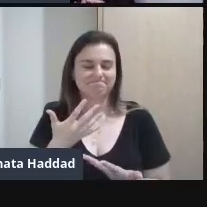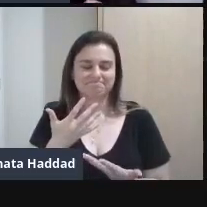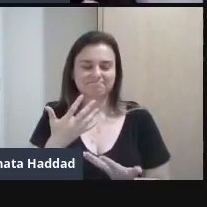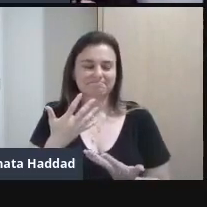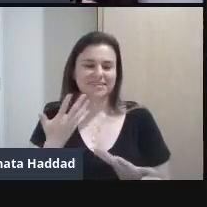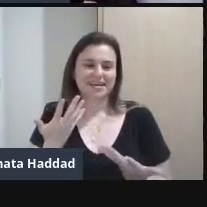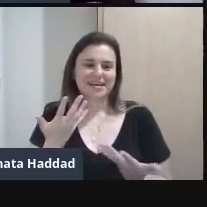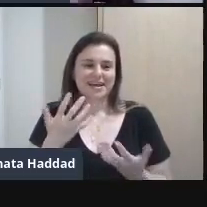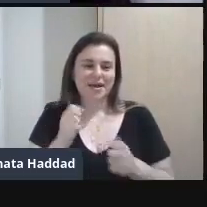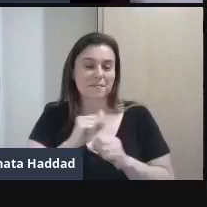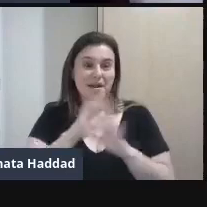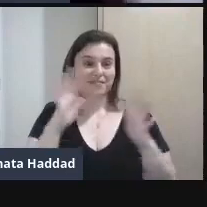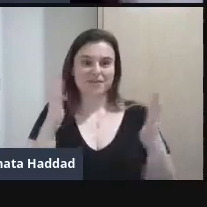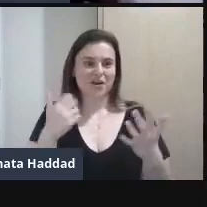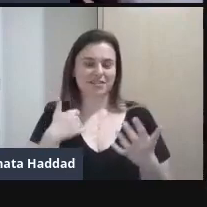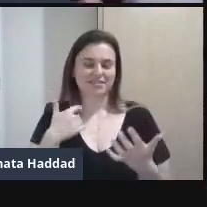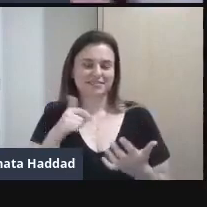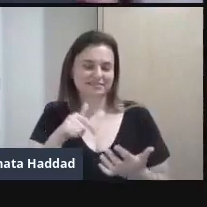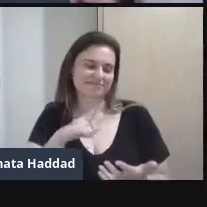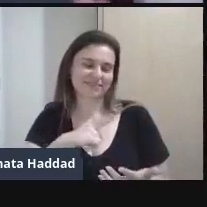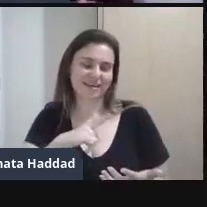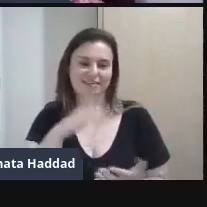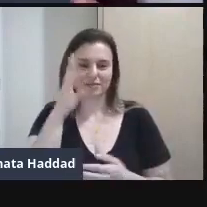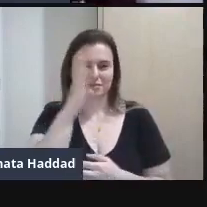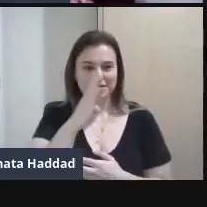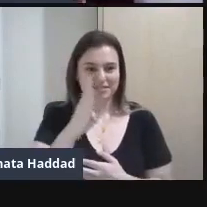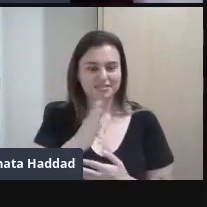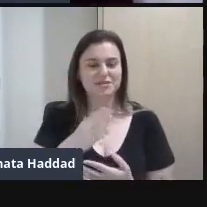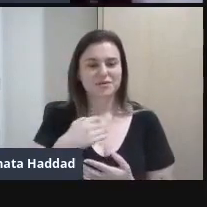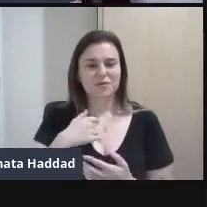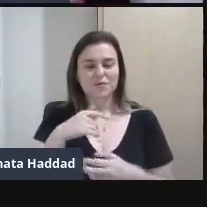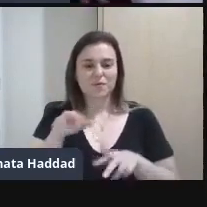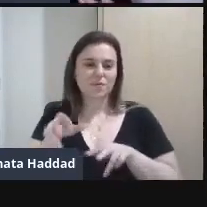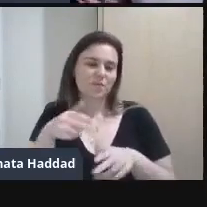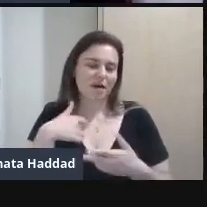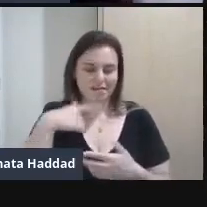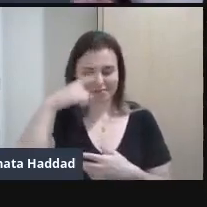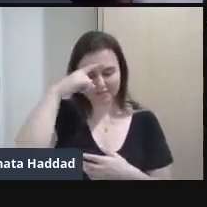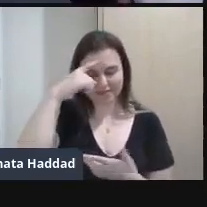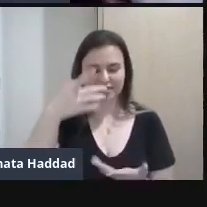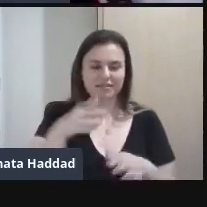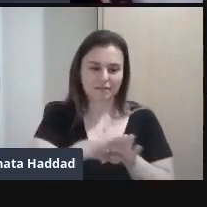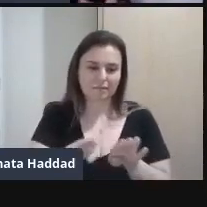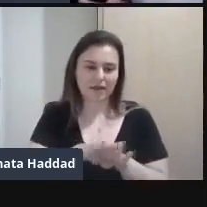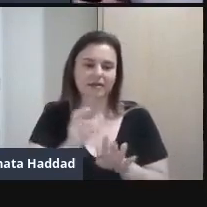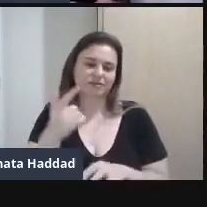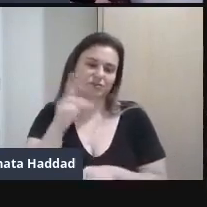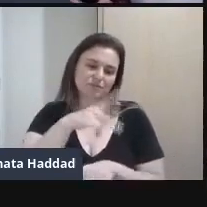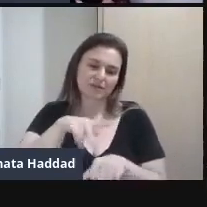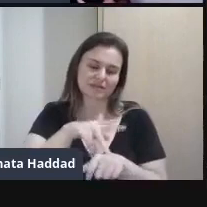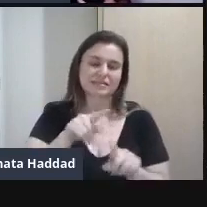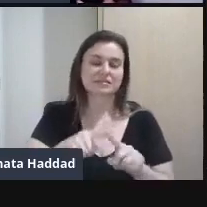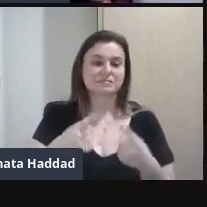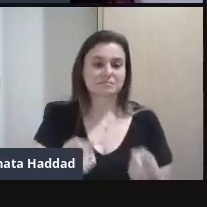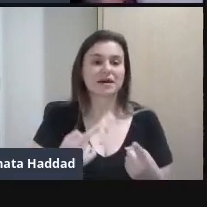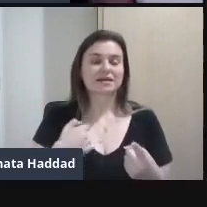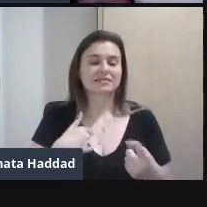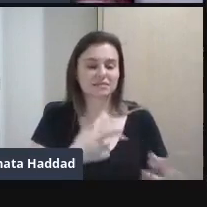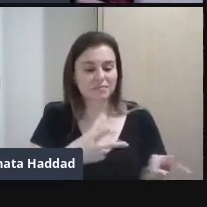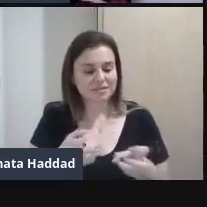E também fora dele Assim como a Frida Kahlo Mas que importante Que é a gente se reconhecer Também nessas personalidades